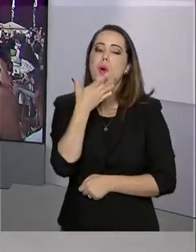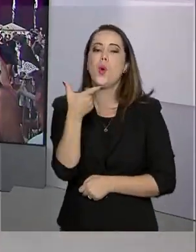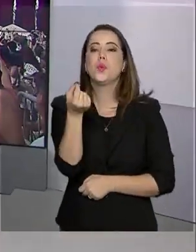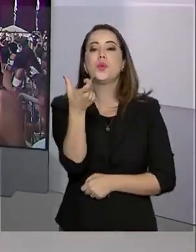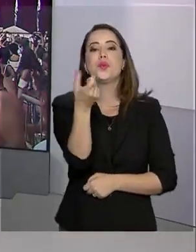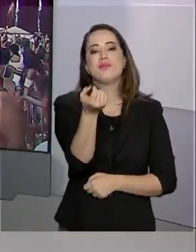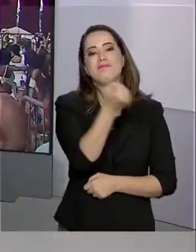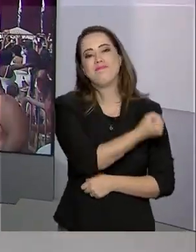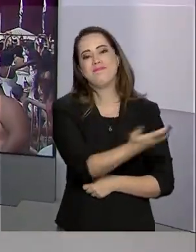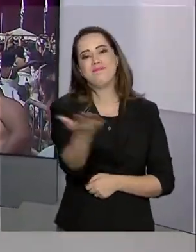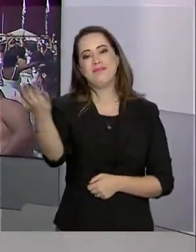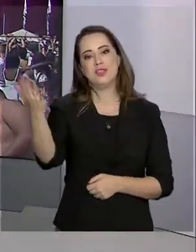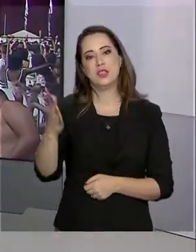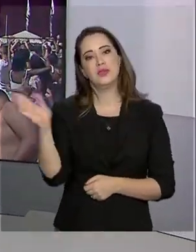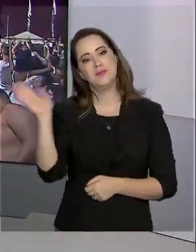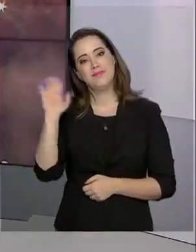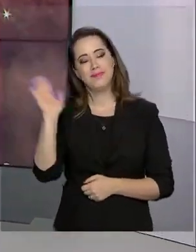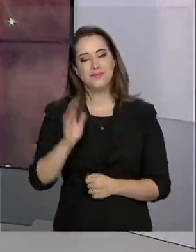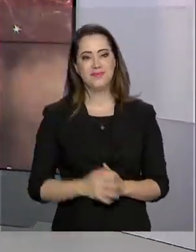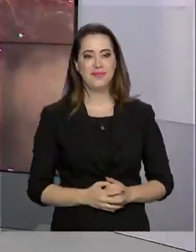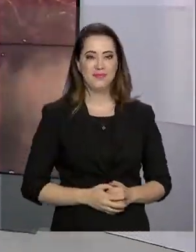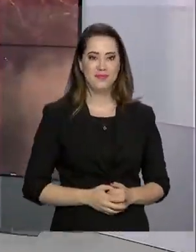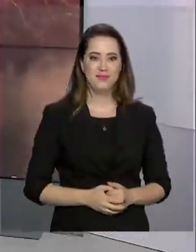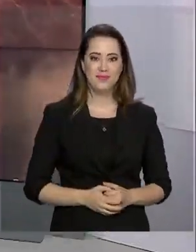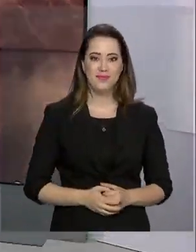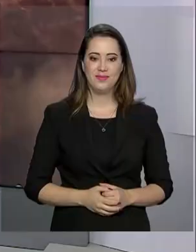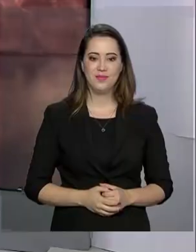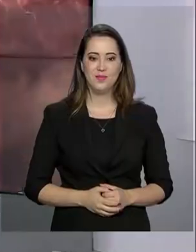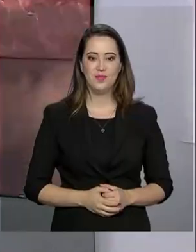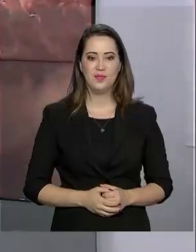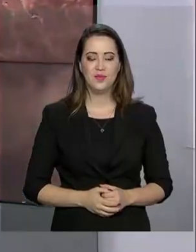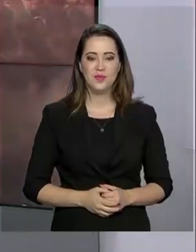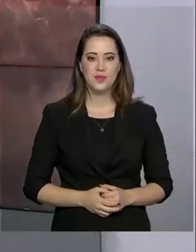ótimo 2020 para todos nós. Nos vemos amanhã. Tchau, tchau.